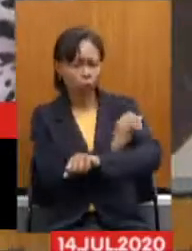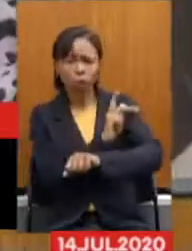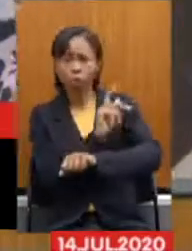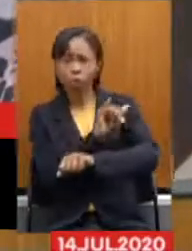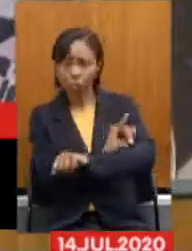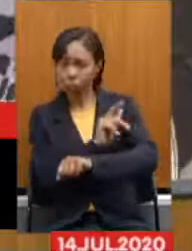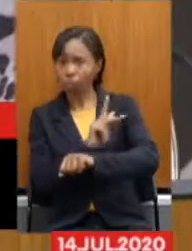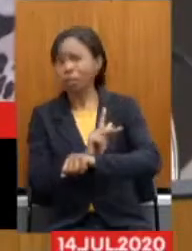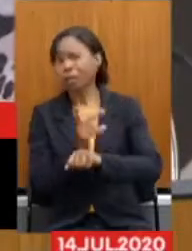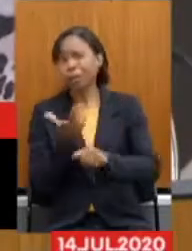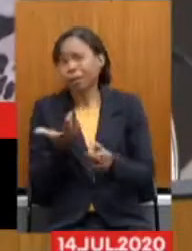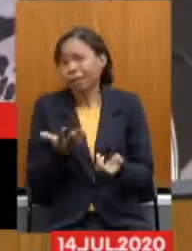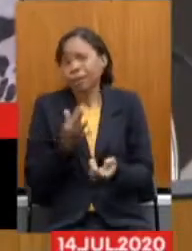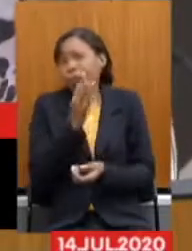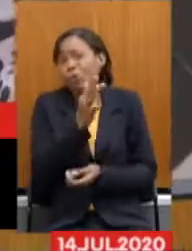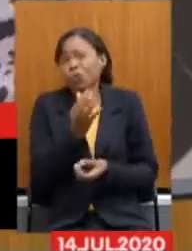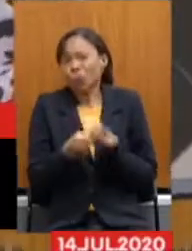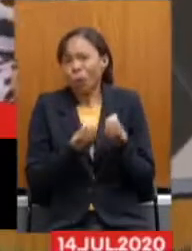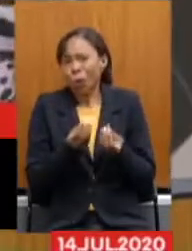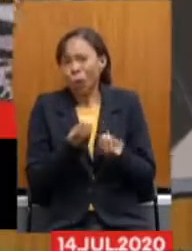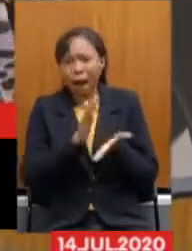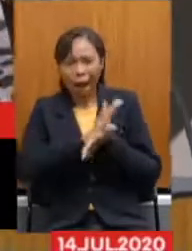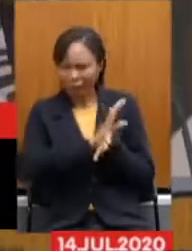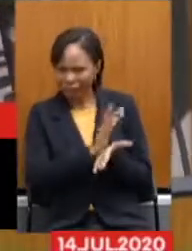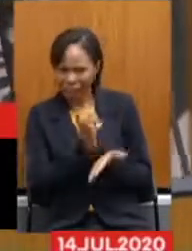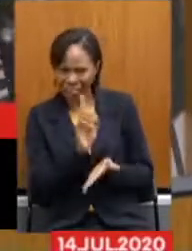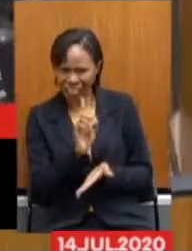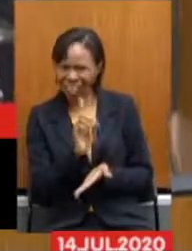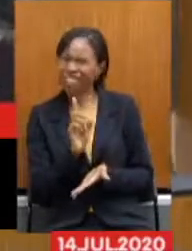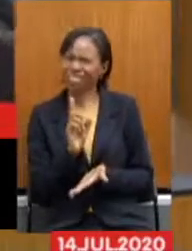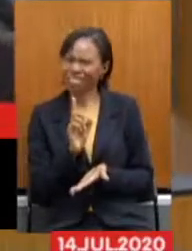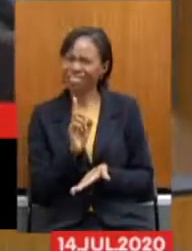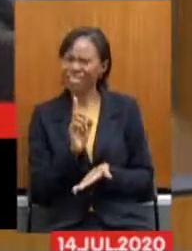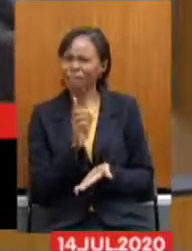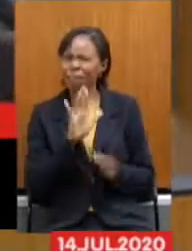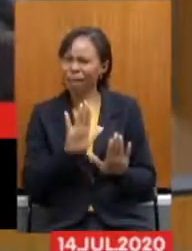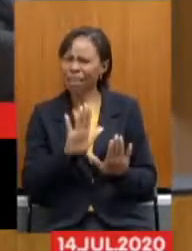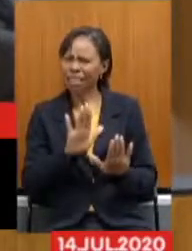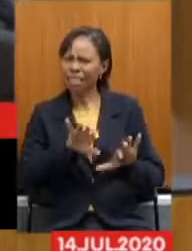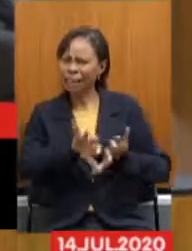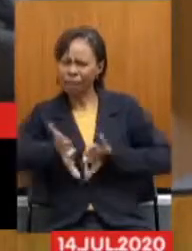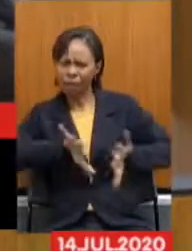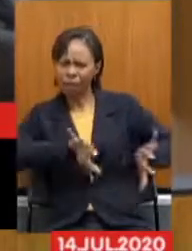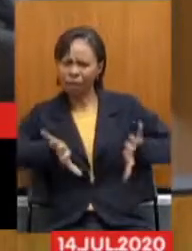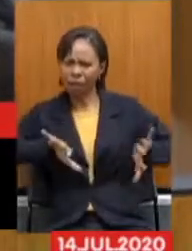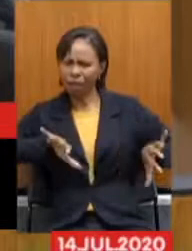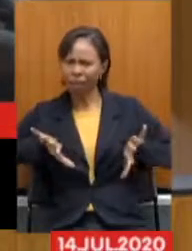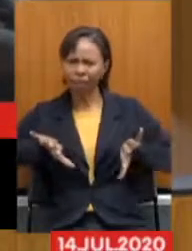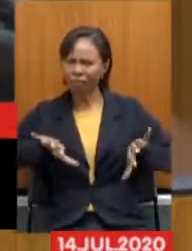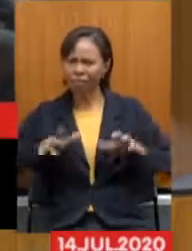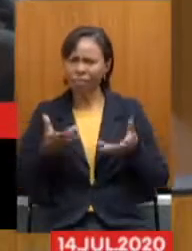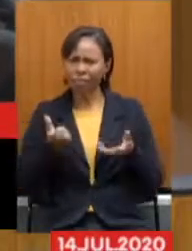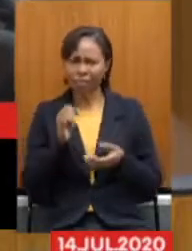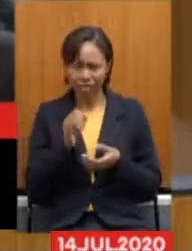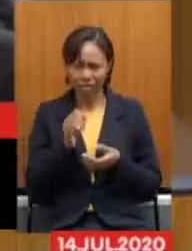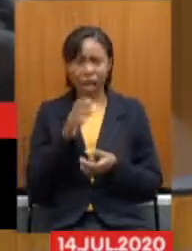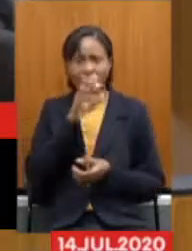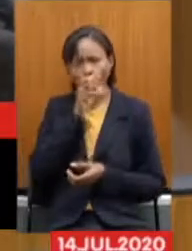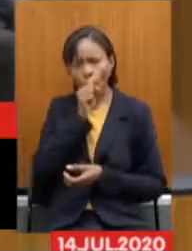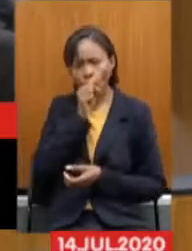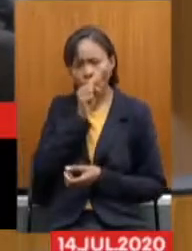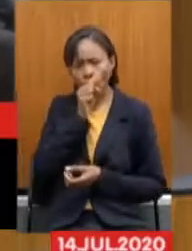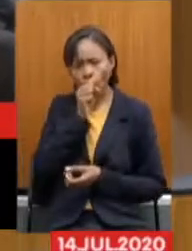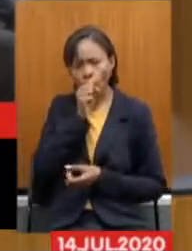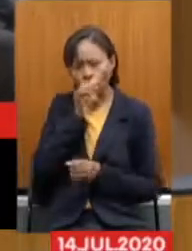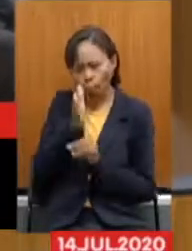-se Que não Não acaba Com o Ipseng Ele está sendo Fragmentado Dividido Ora Se você pega Uma laranja E parte no meio Ela